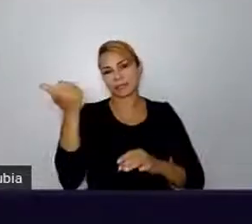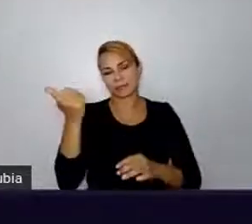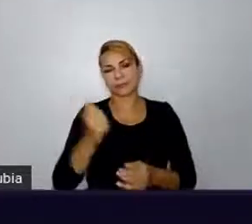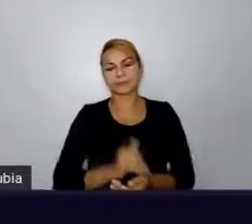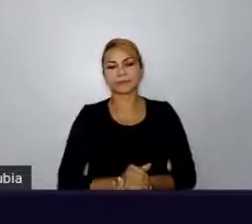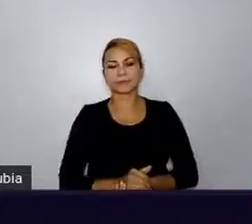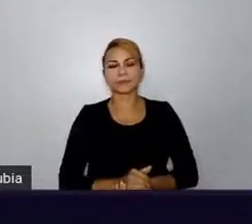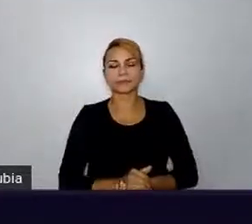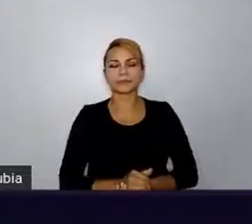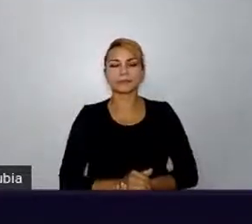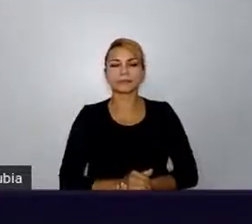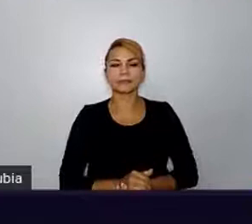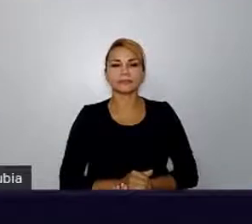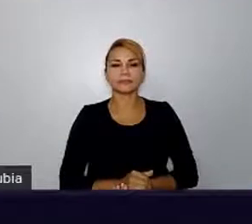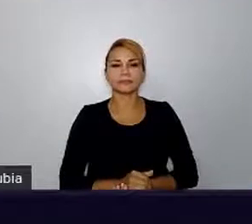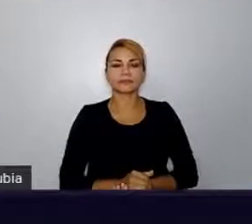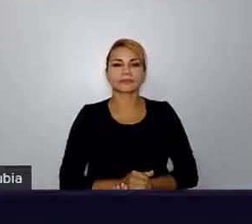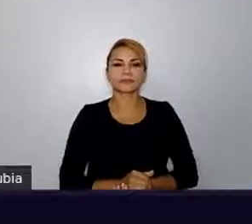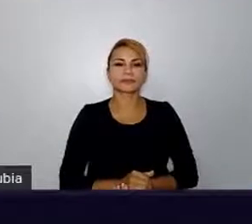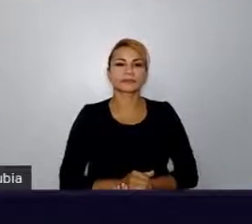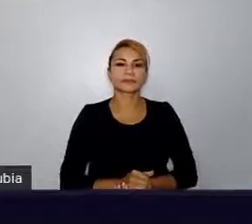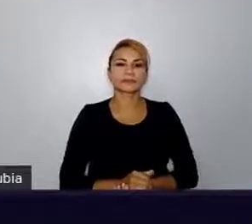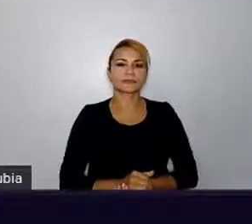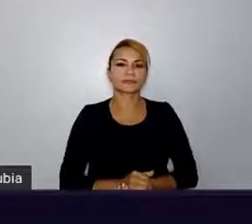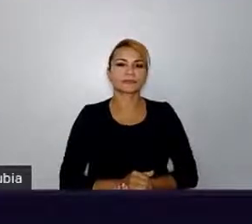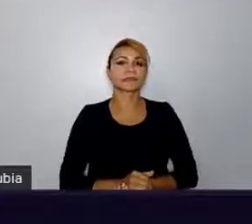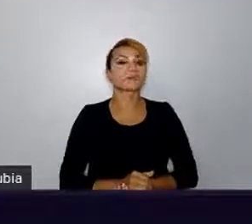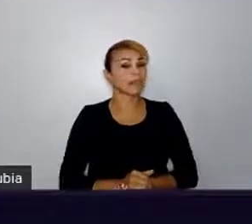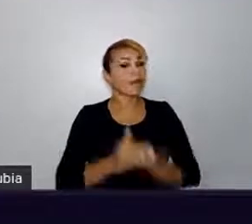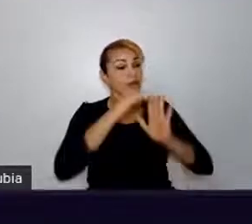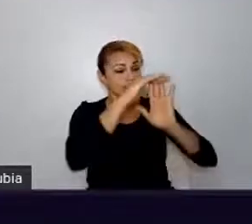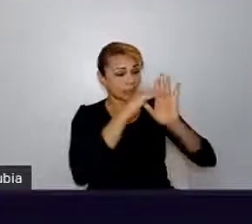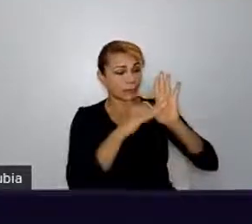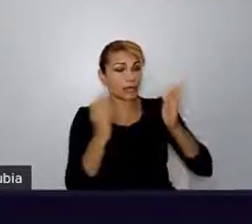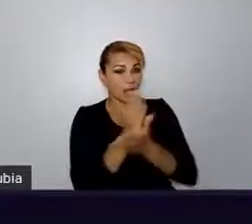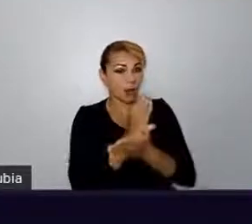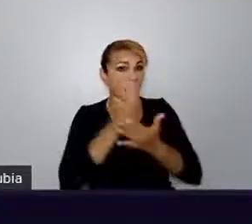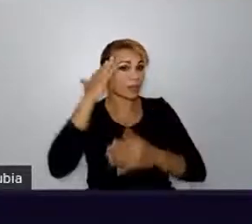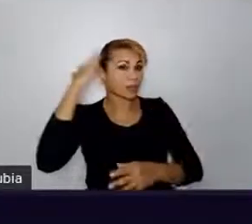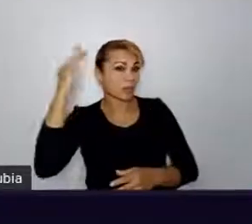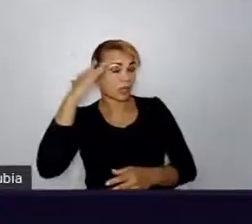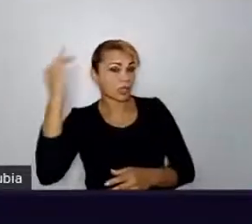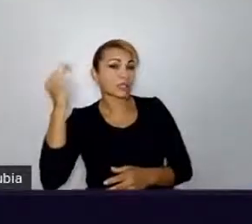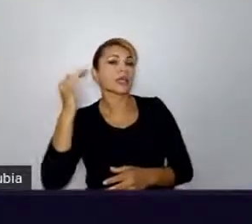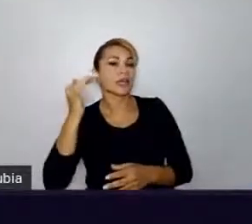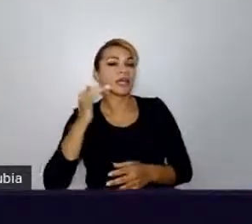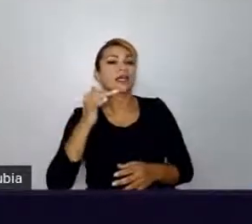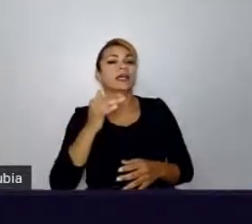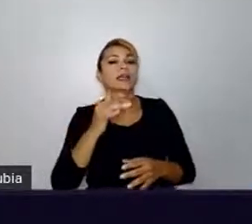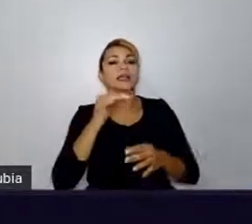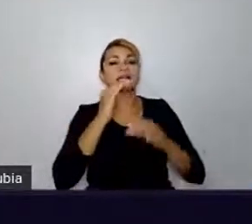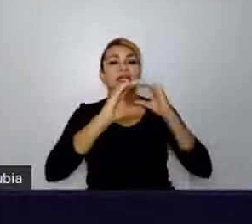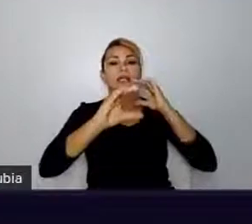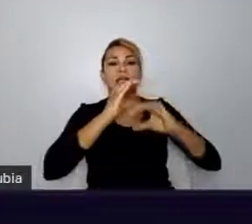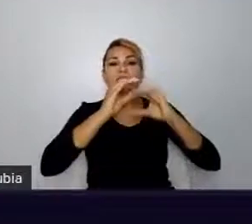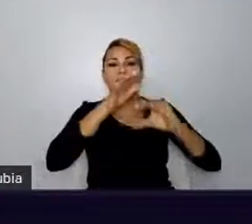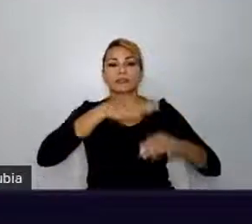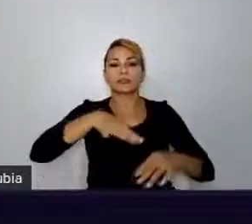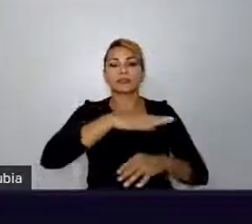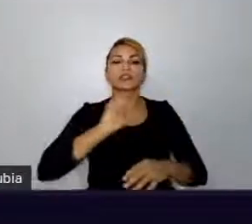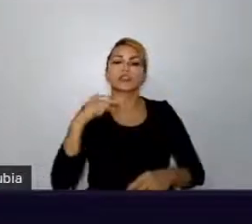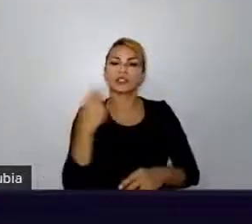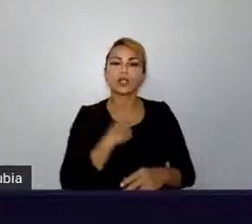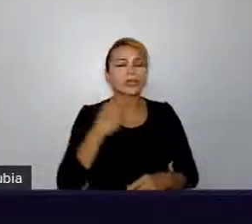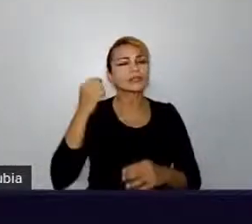E eu separei algumas teorias da comunicação que eu acredito que podem ser úteis para a gente refletir melhor sobre